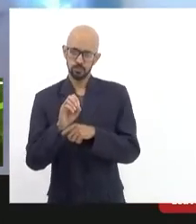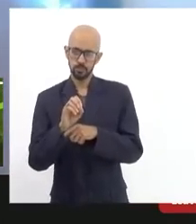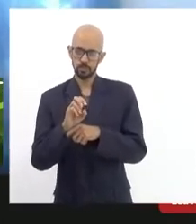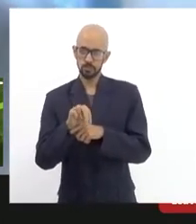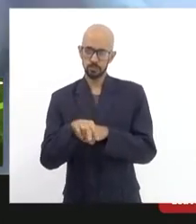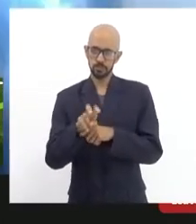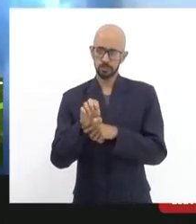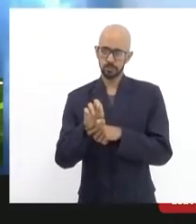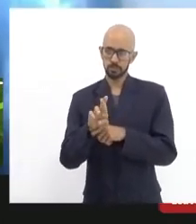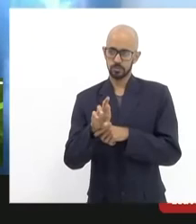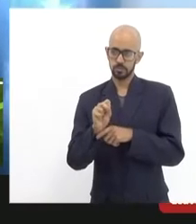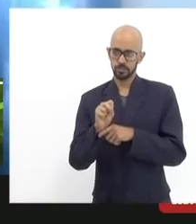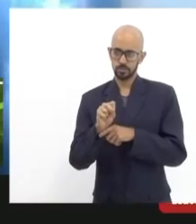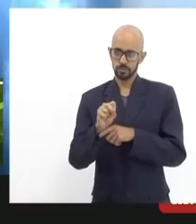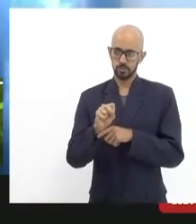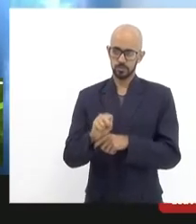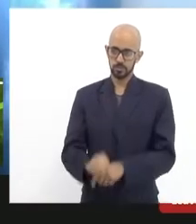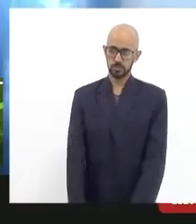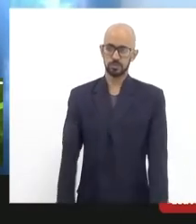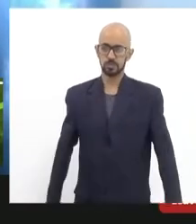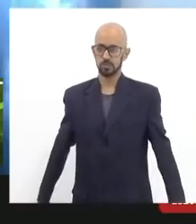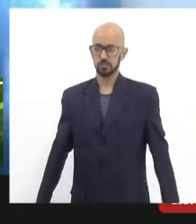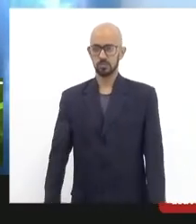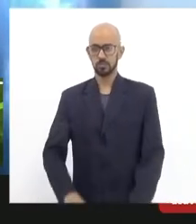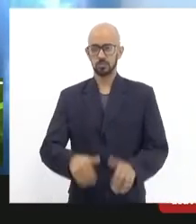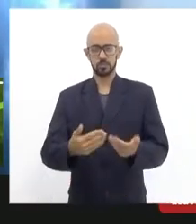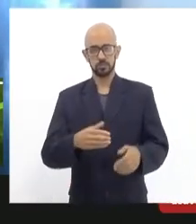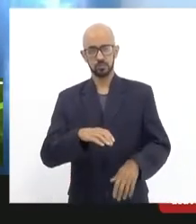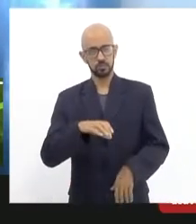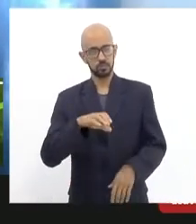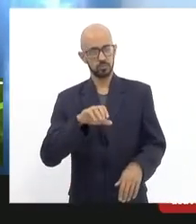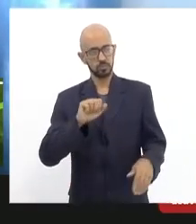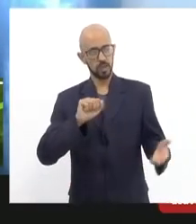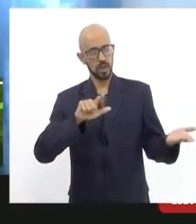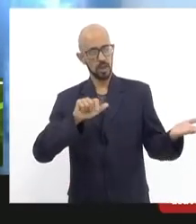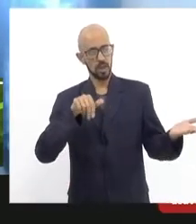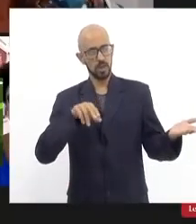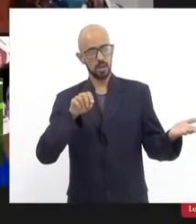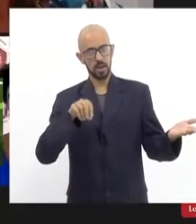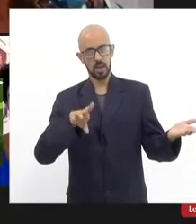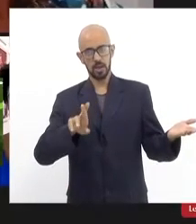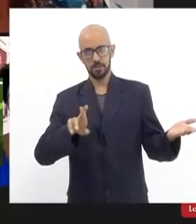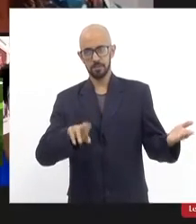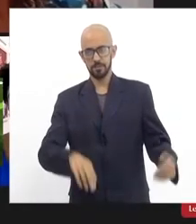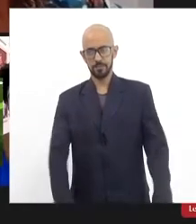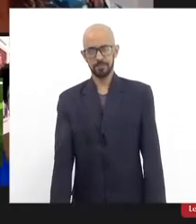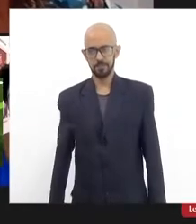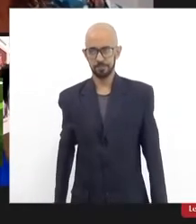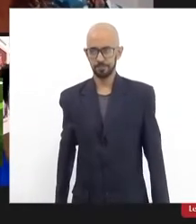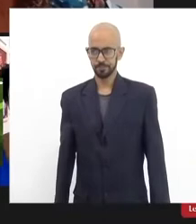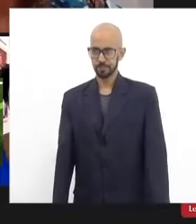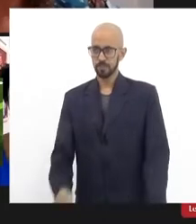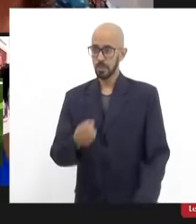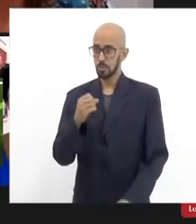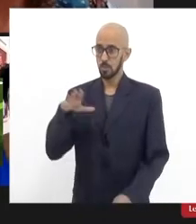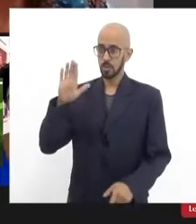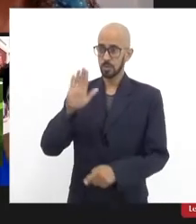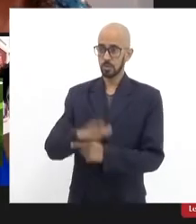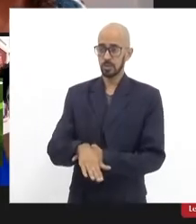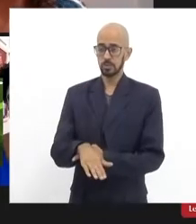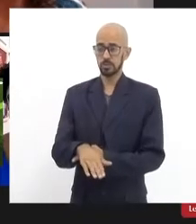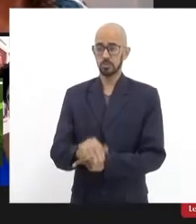Chico Alencar camarada Francisco a palavra é sua vamos lá gente boa tarde